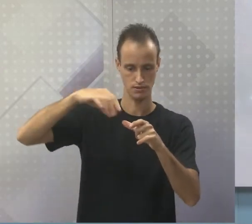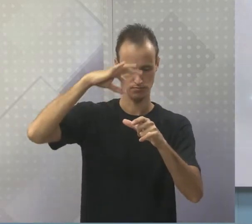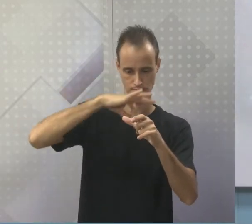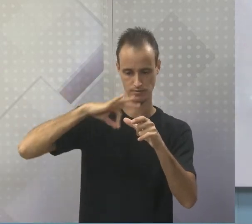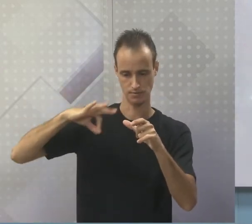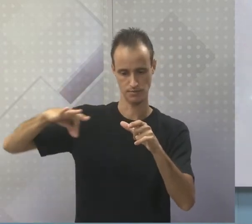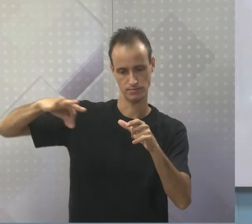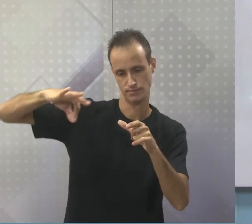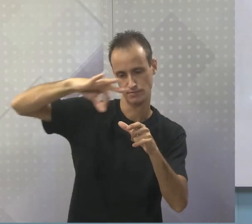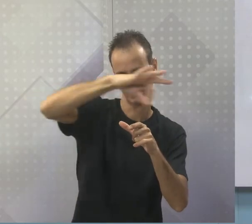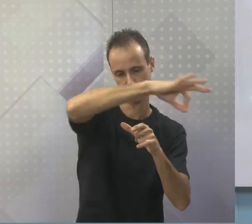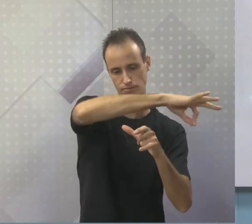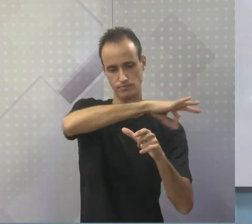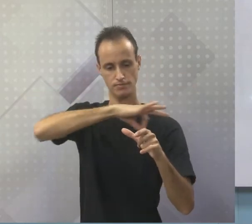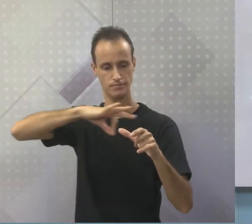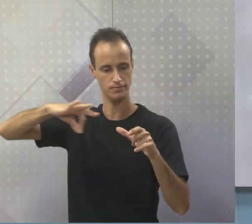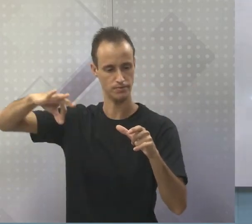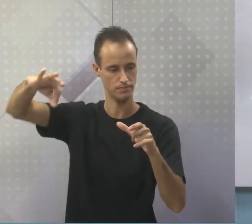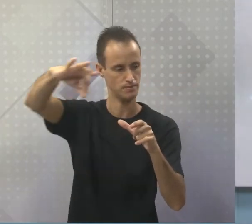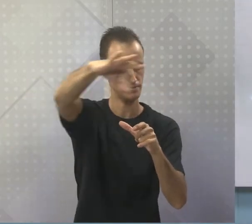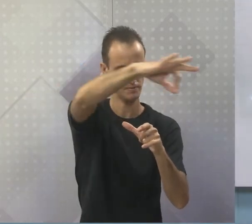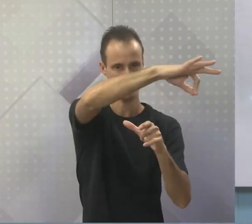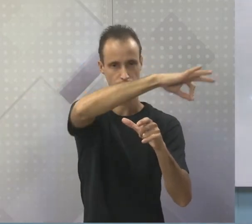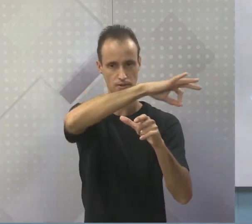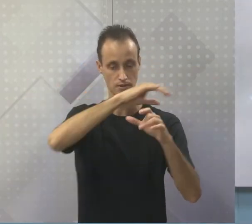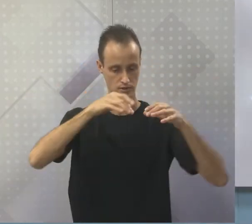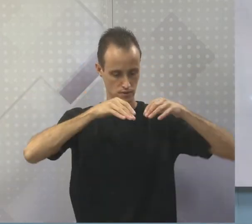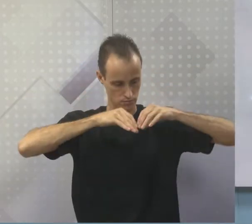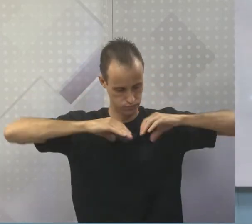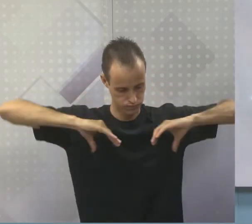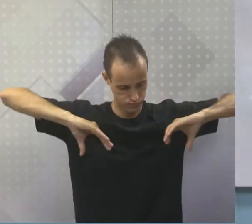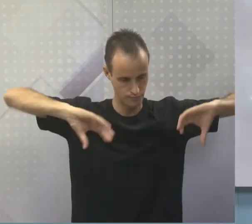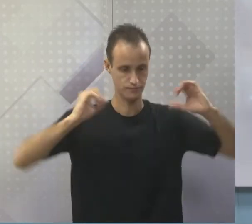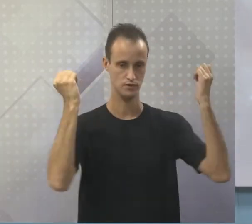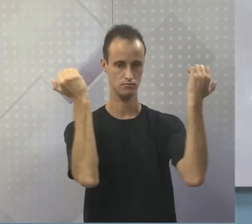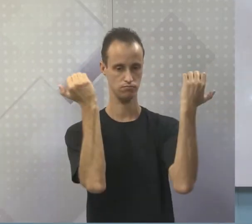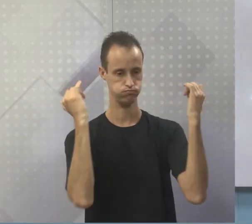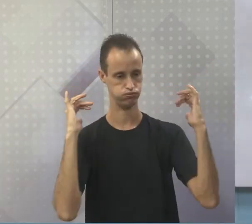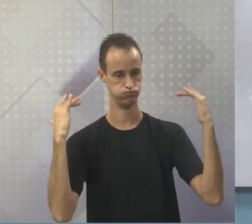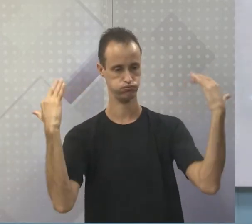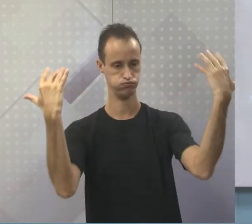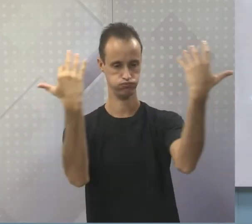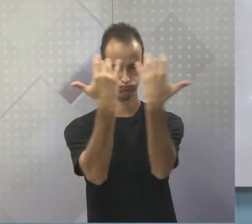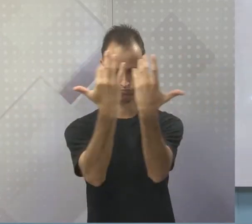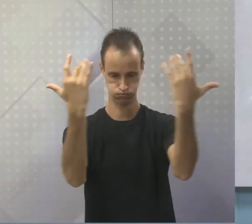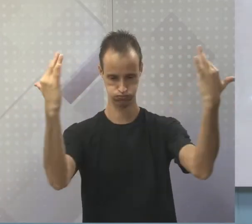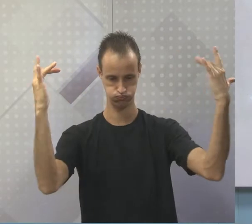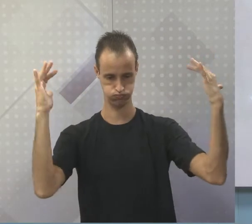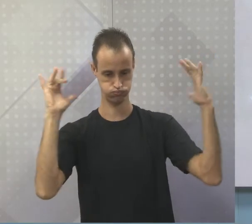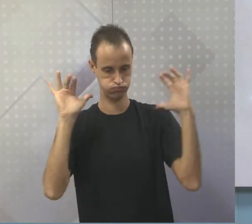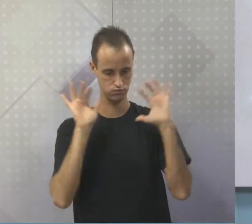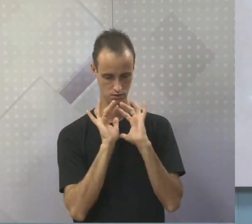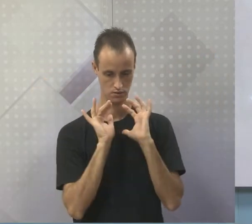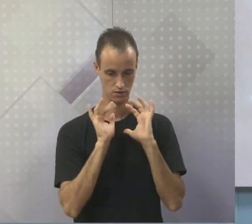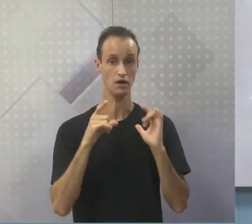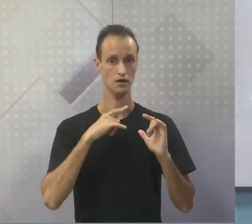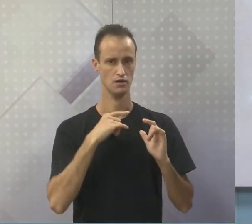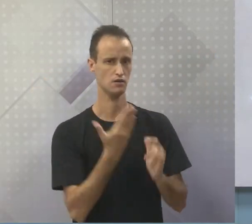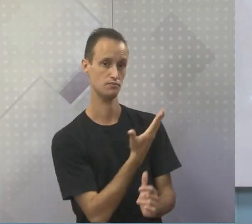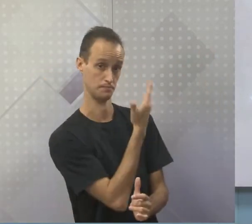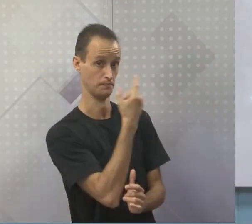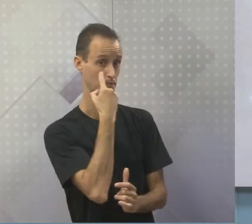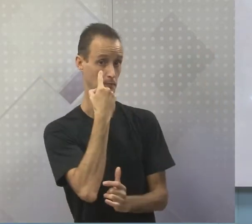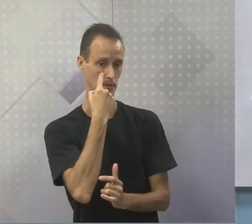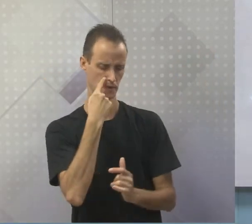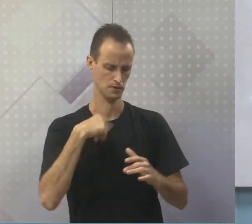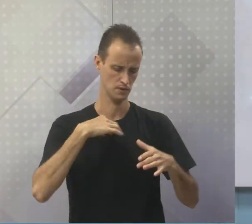gotejamento, bem simples. Na parte externa tem árvores de médio porto, até para segurar o vento. Aí, como vocês estão vendo, tem a plantação de